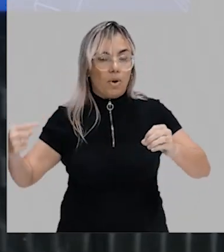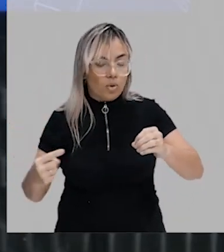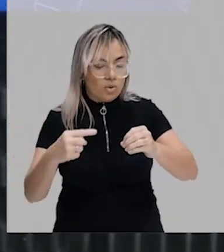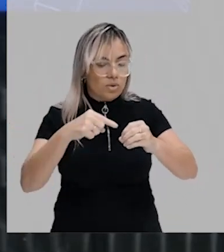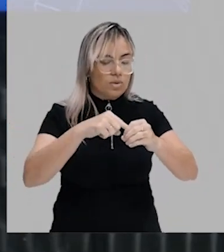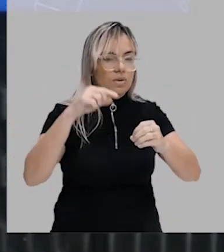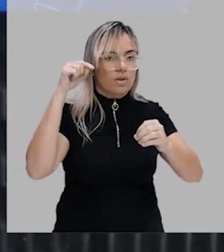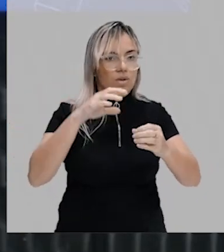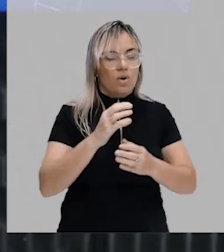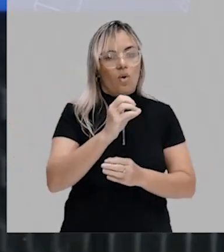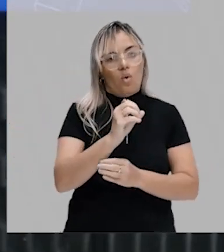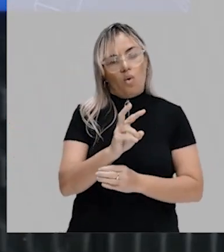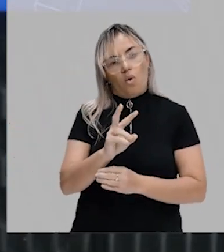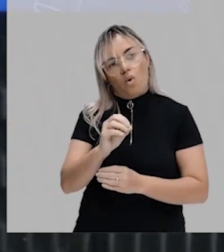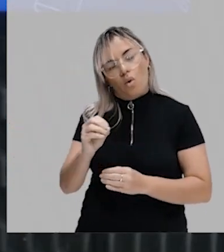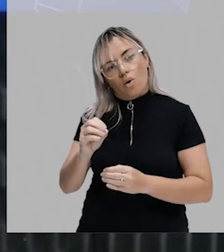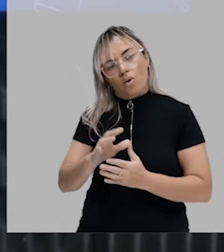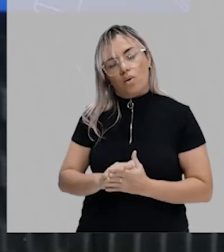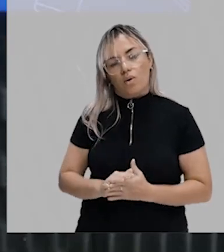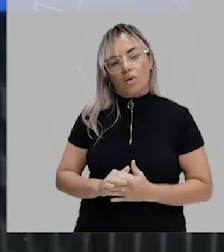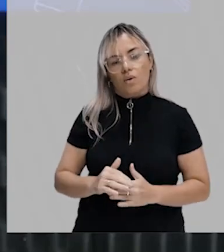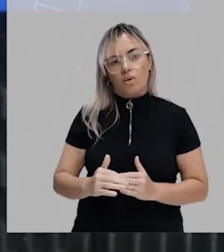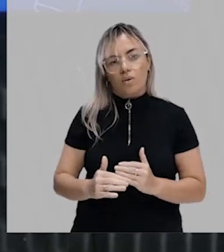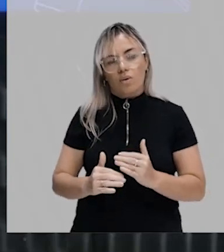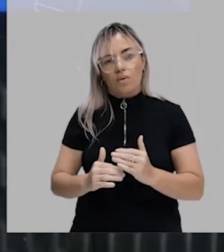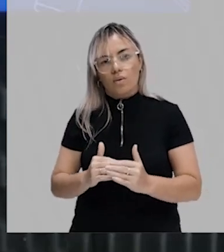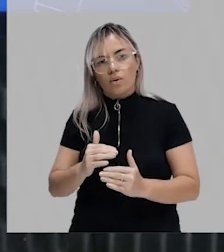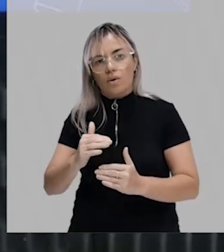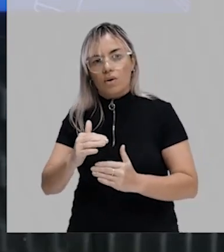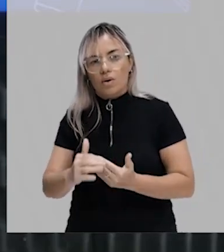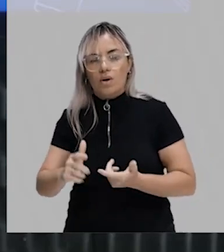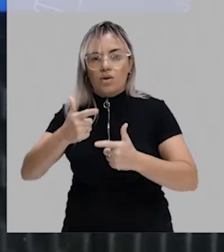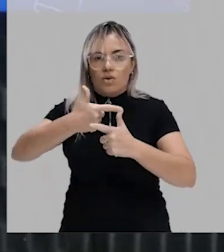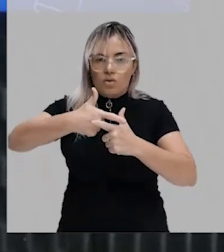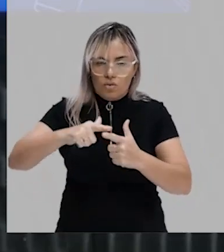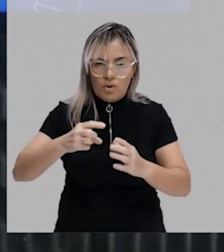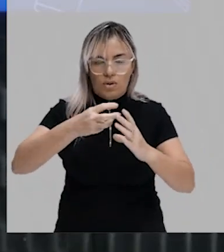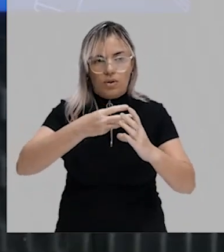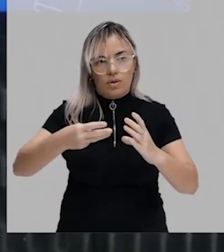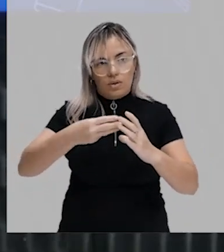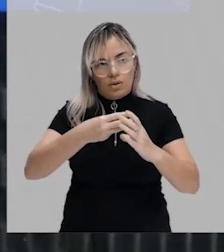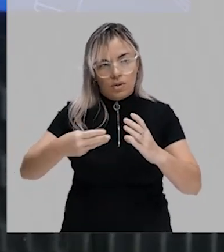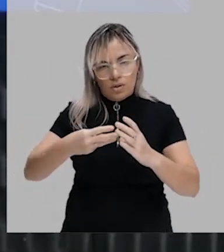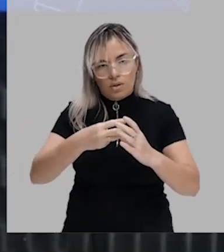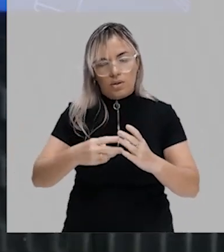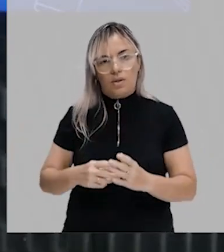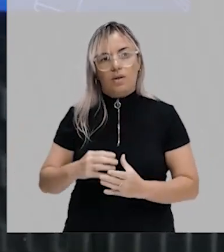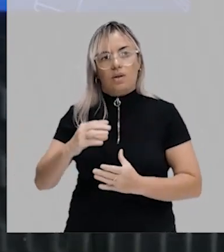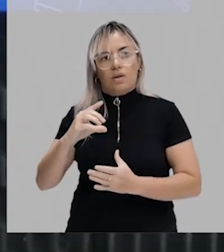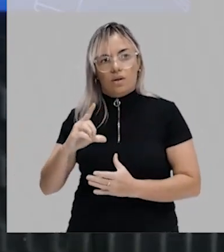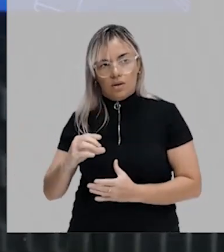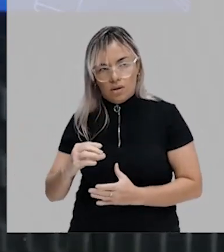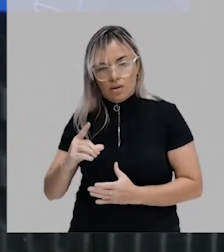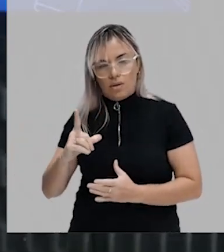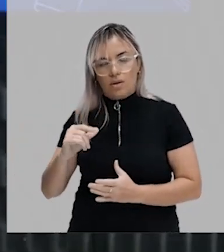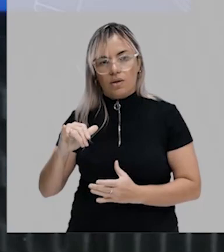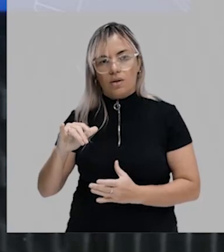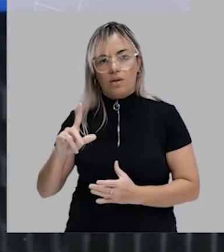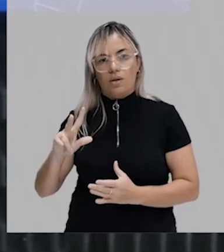Bem, forma-se o ovo ou zigoto, ele vai passar por várias divisões celulares, que a gente chama de clivagem ou